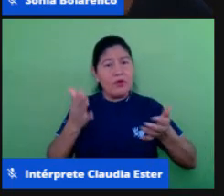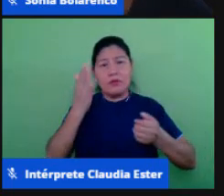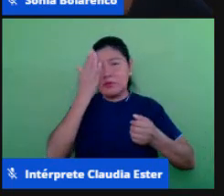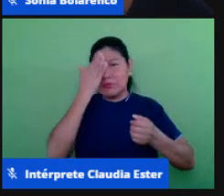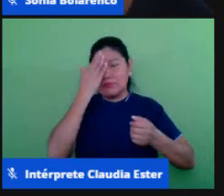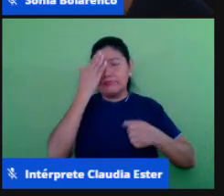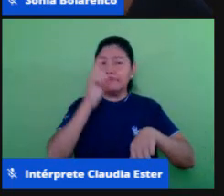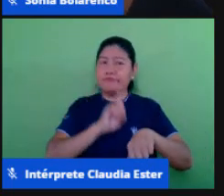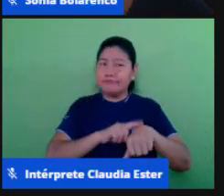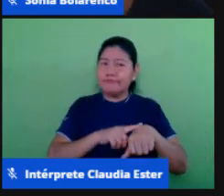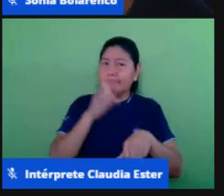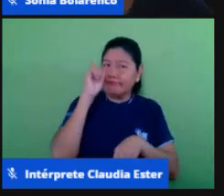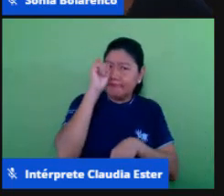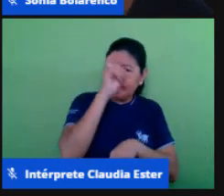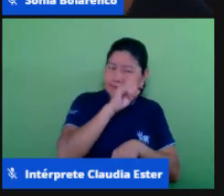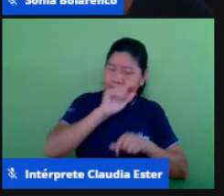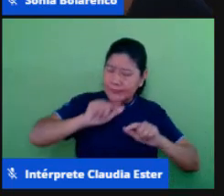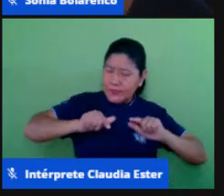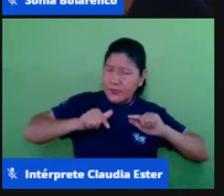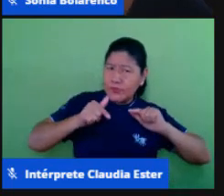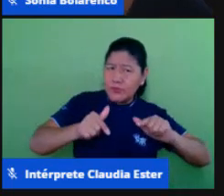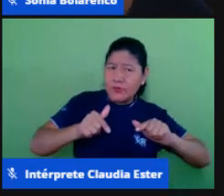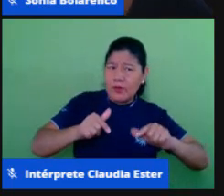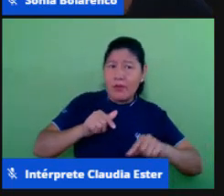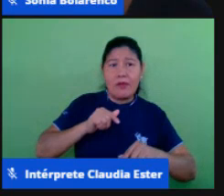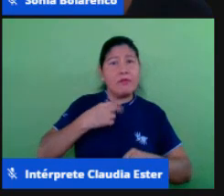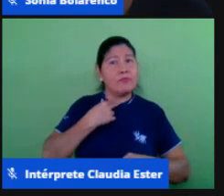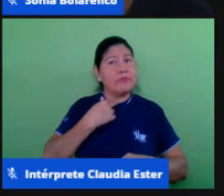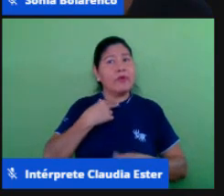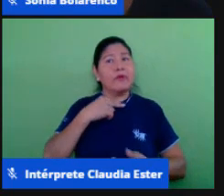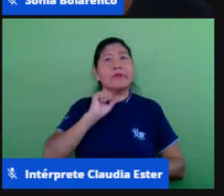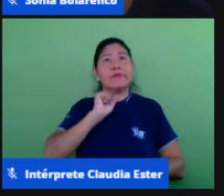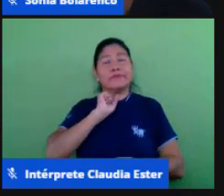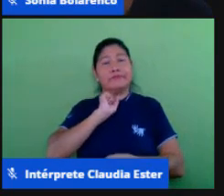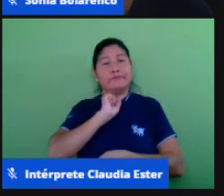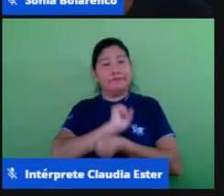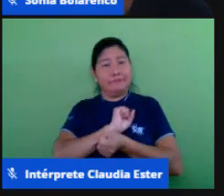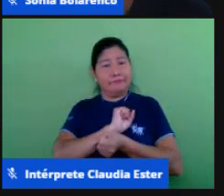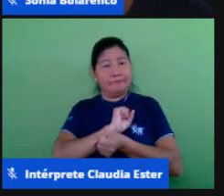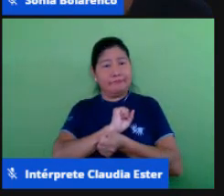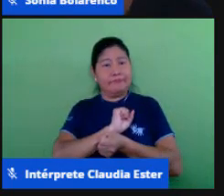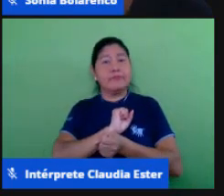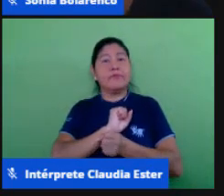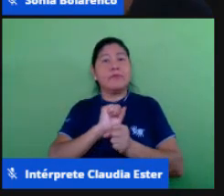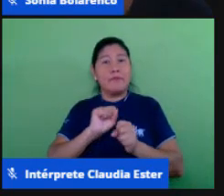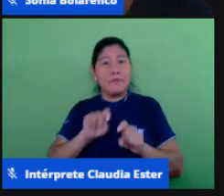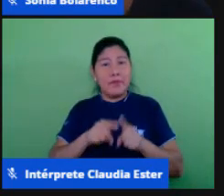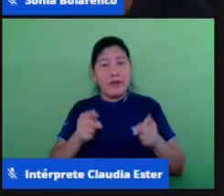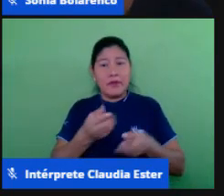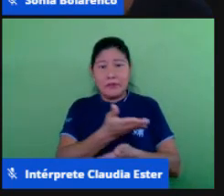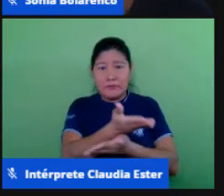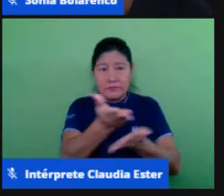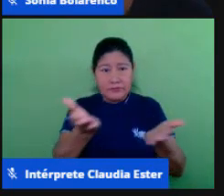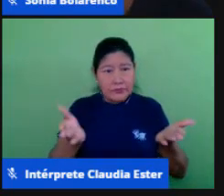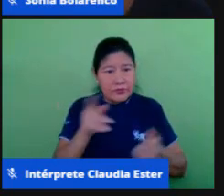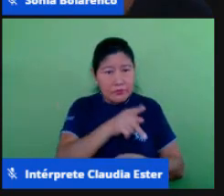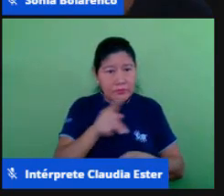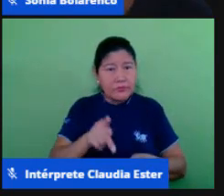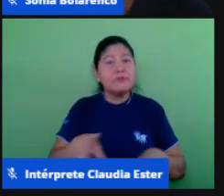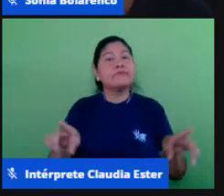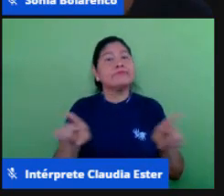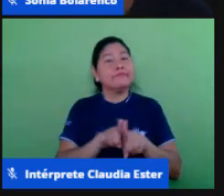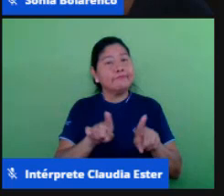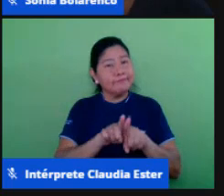um momento de desafio sair da área de conforto mas todo mundo está igual ao Alfredo